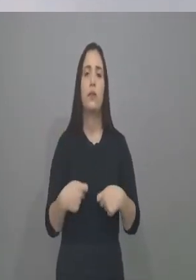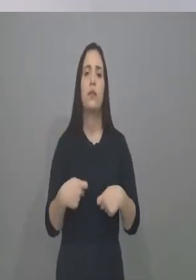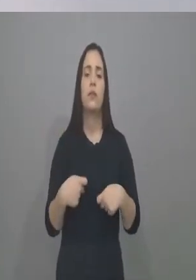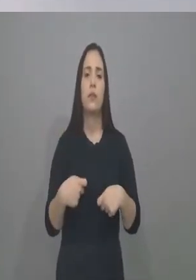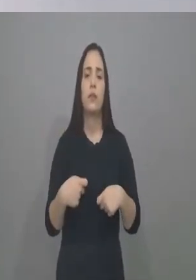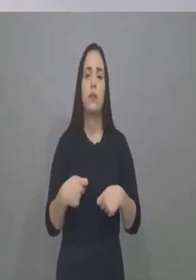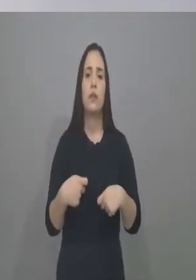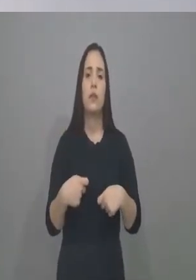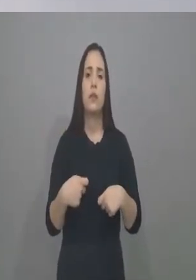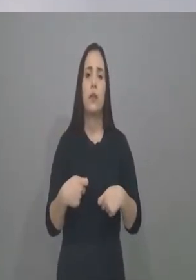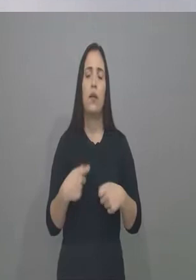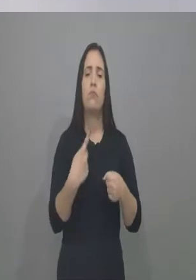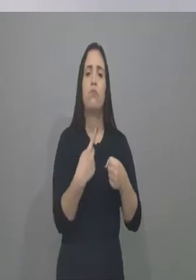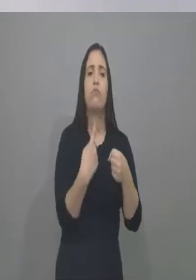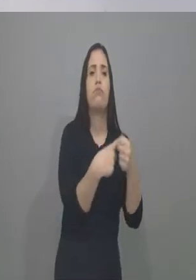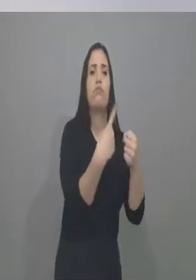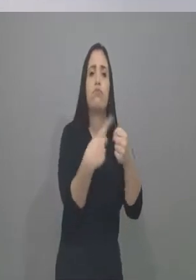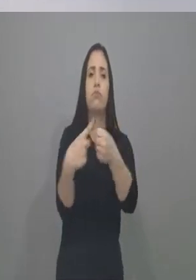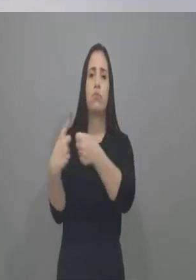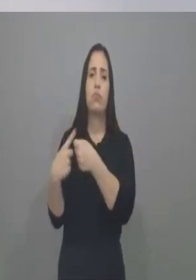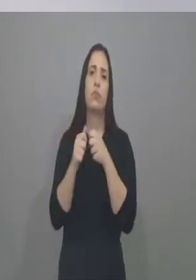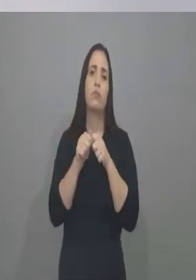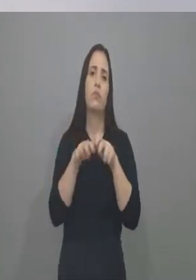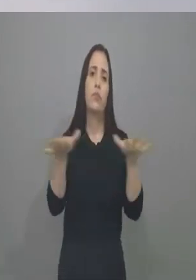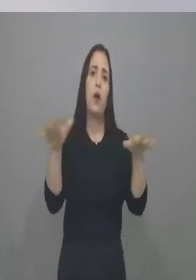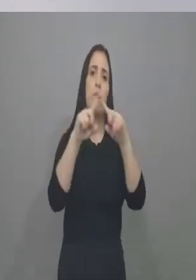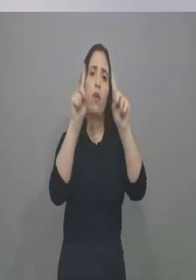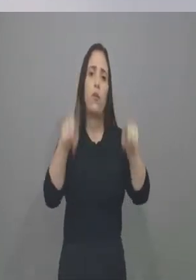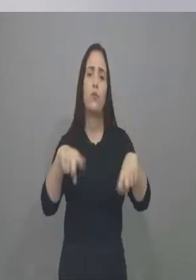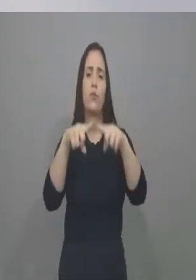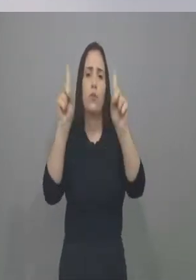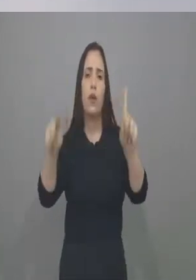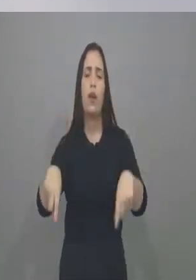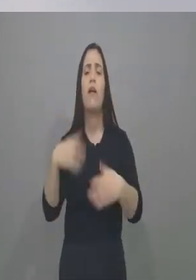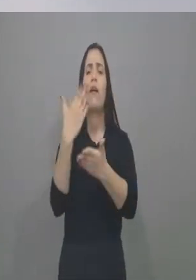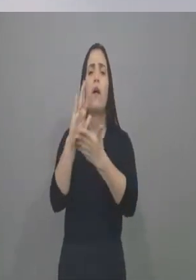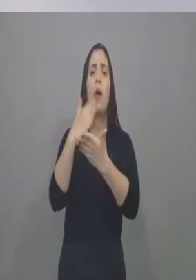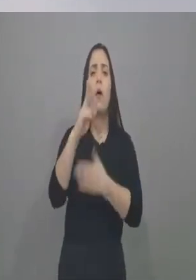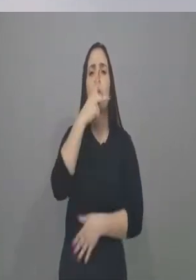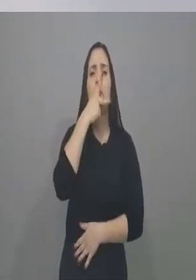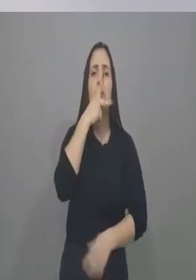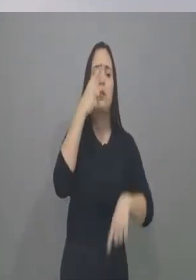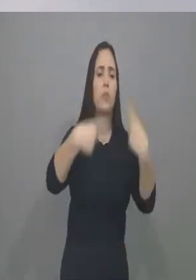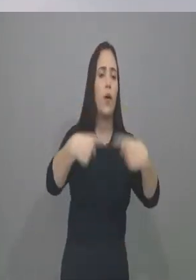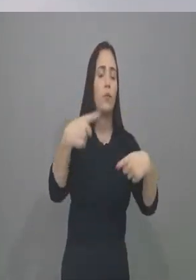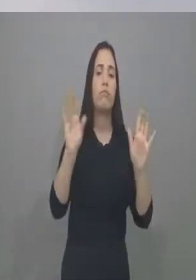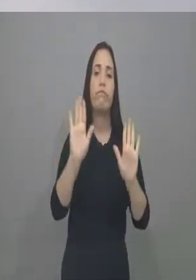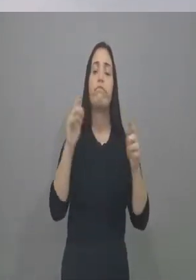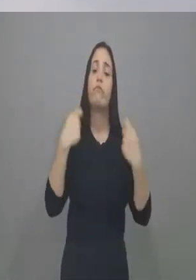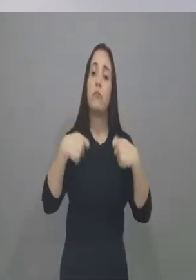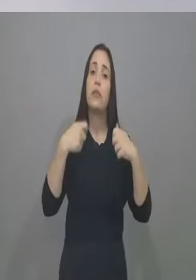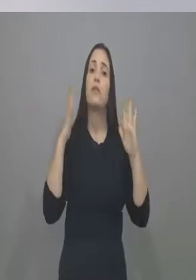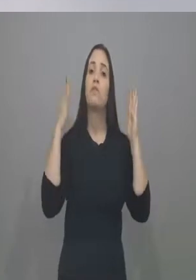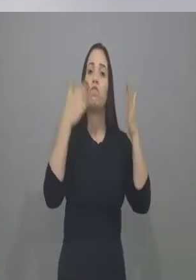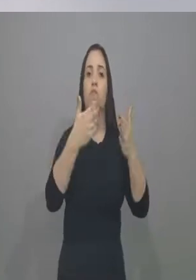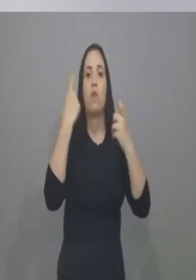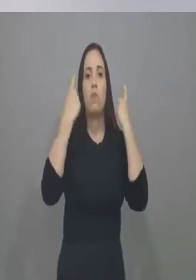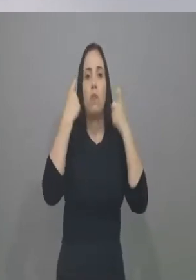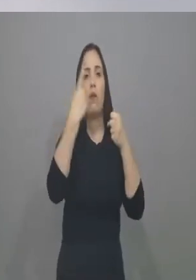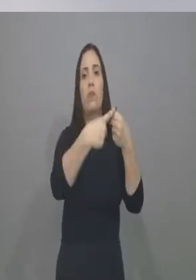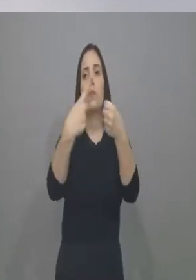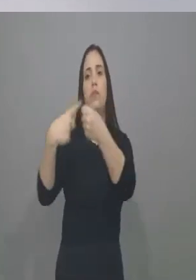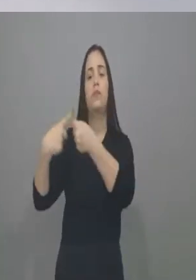o interior do Estado, que precisa, independente da parte política, precisa de você fazer um trabalho